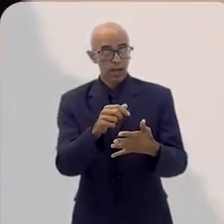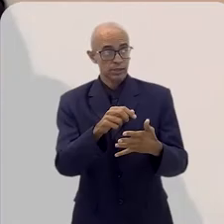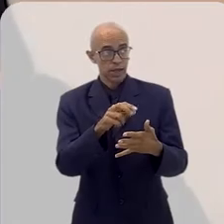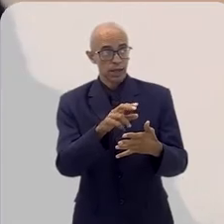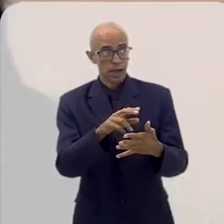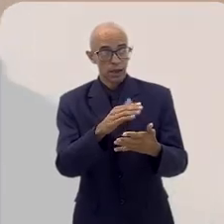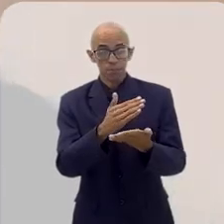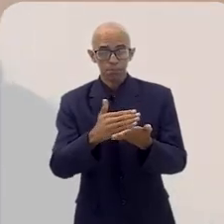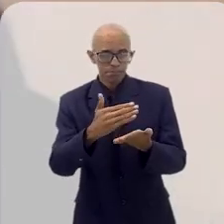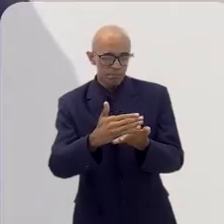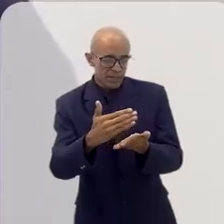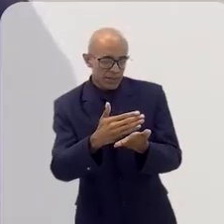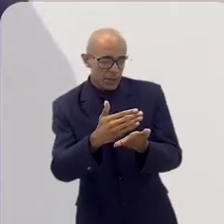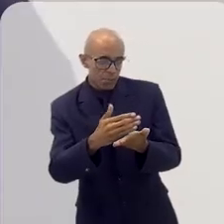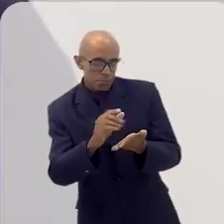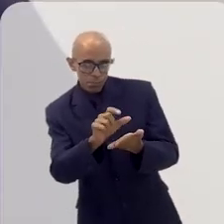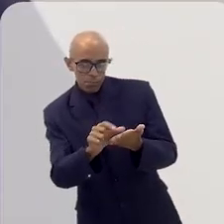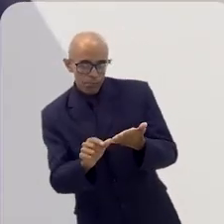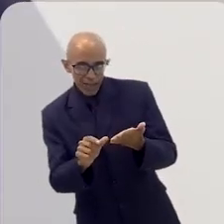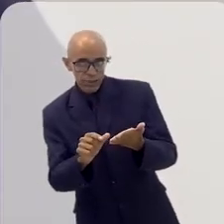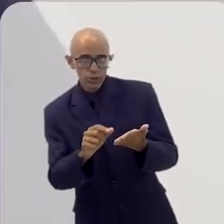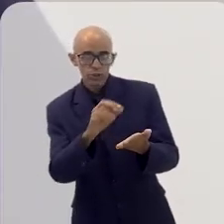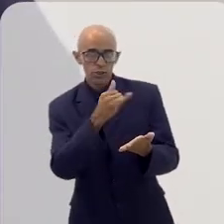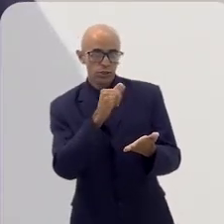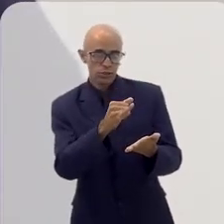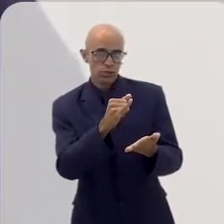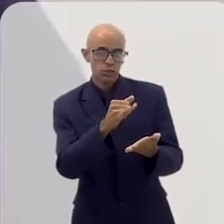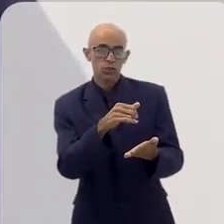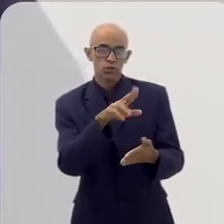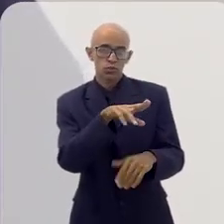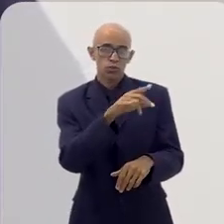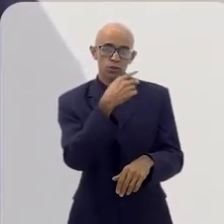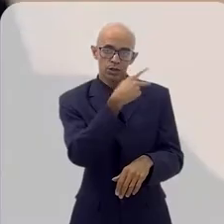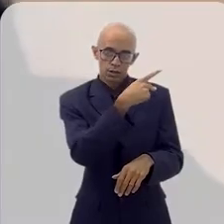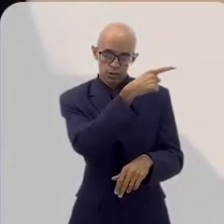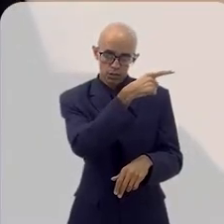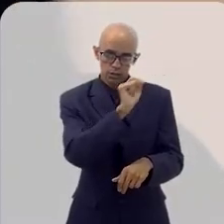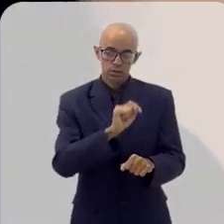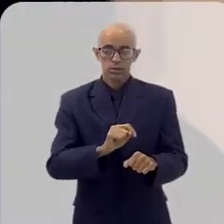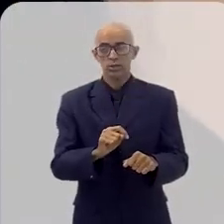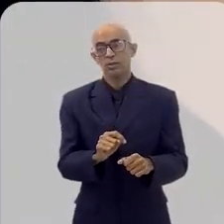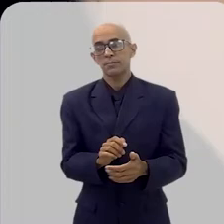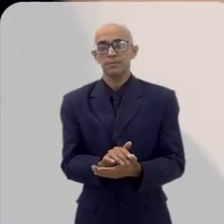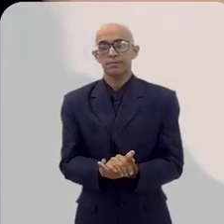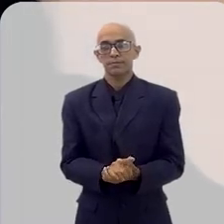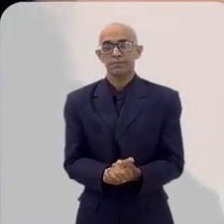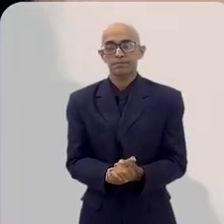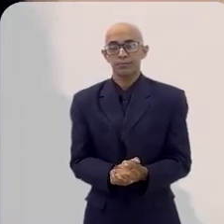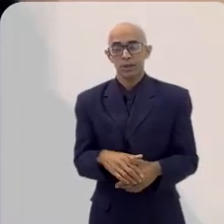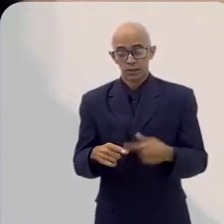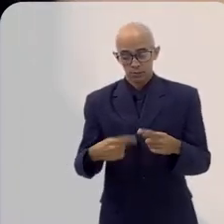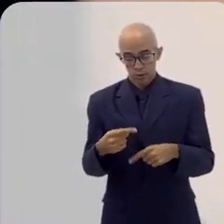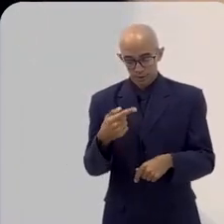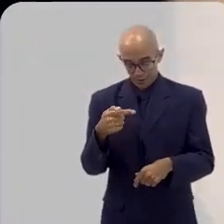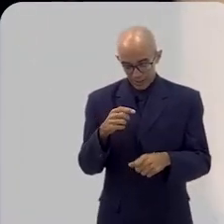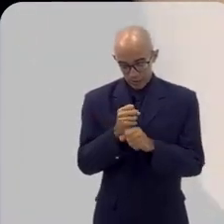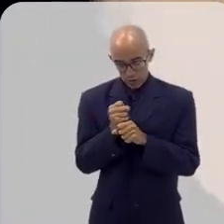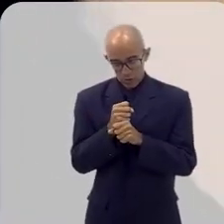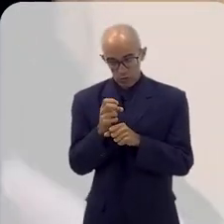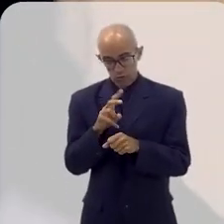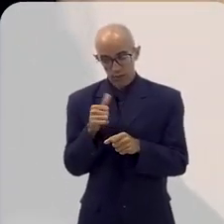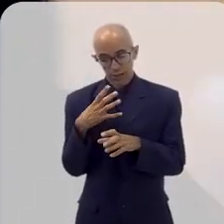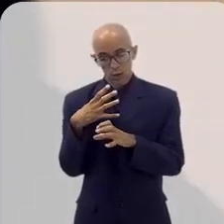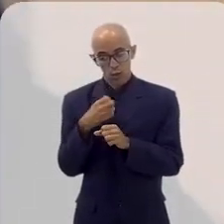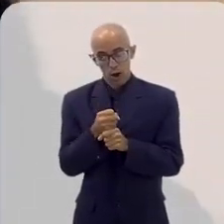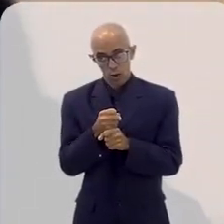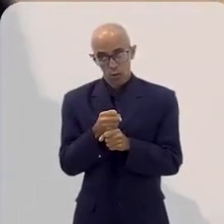energia que a gente usa deles. Então, essa conta que o ano que vem vai ser de 4%, depois vai aumentando, depois de sete anos